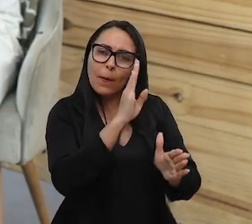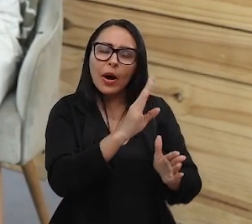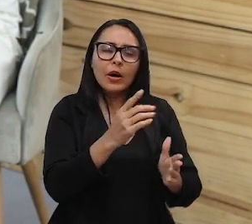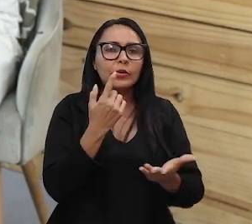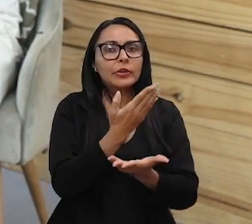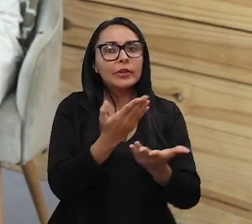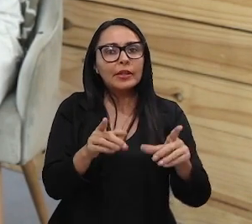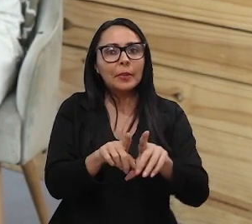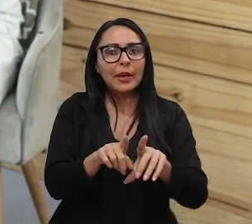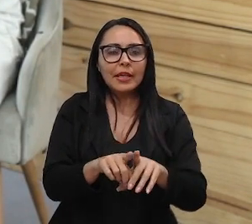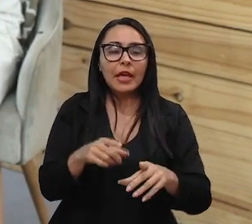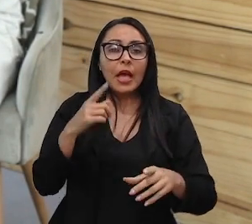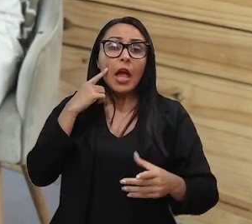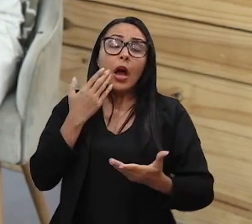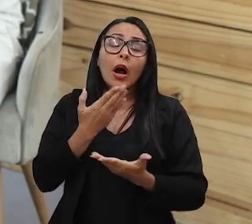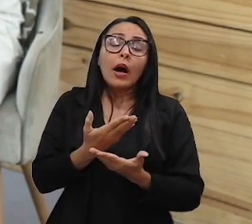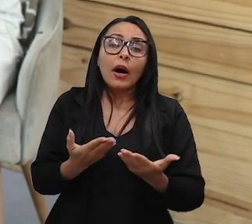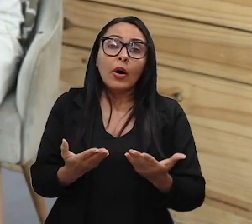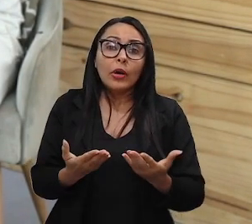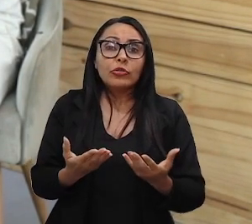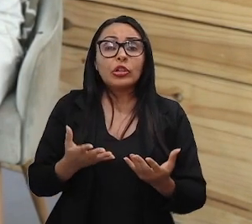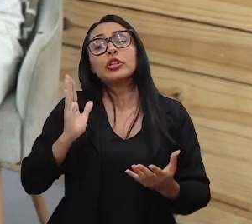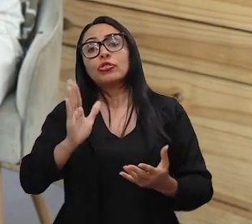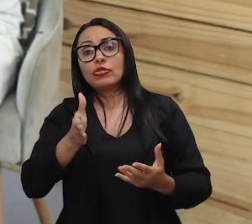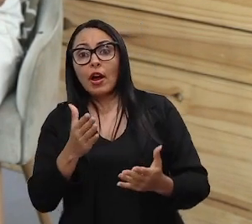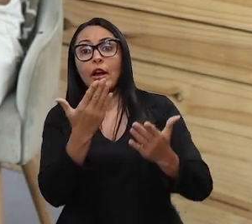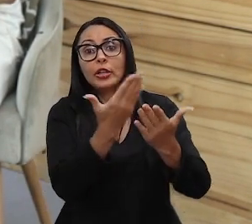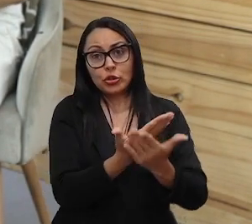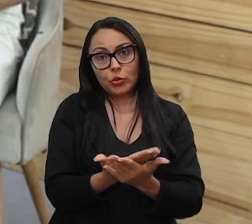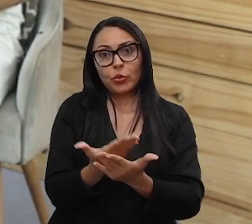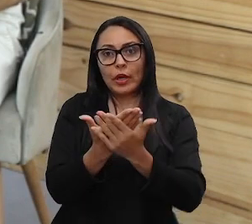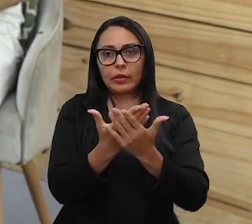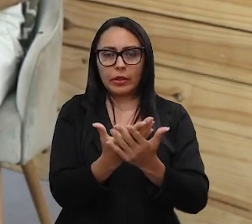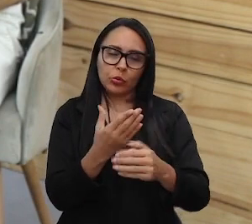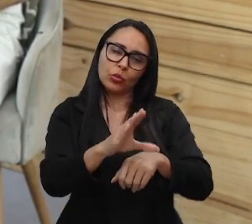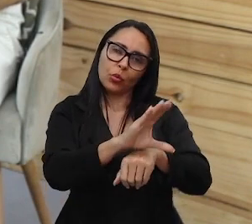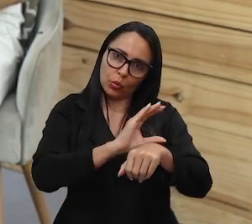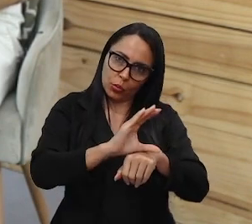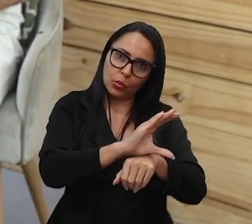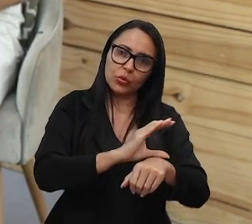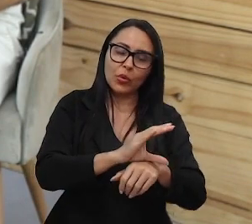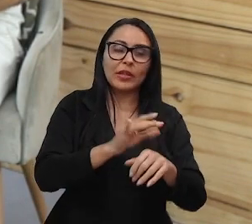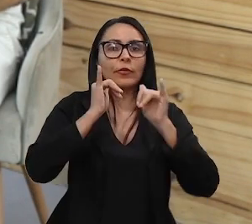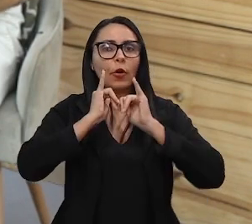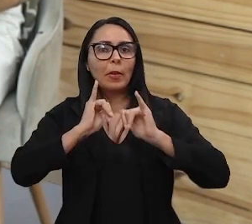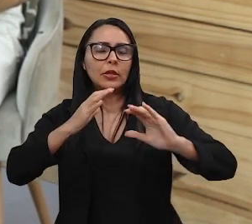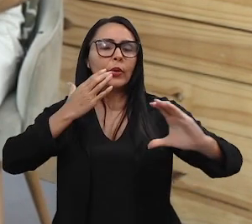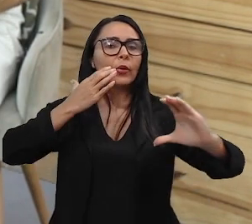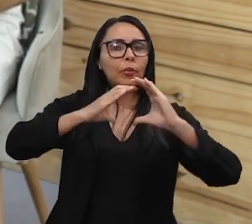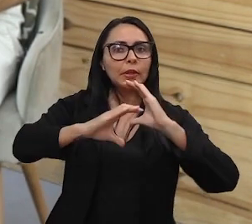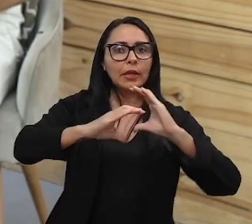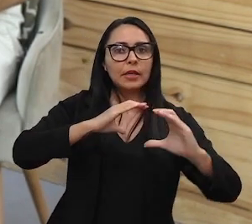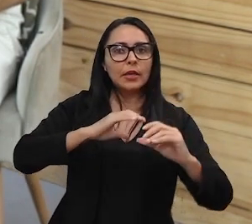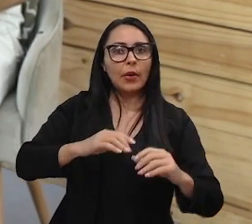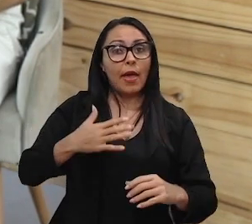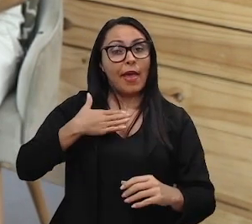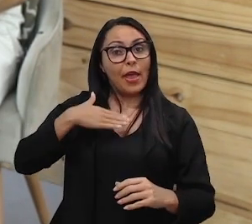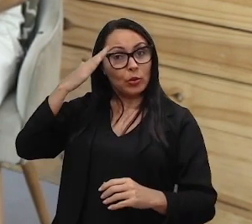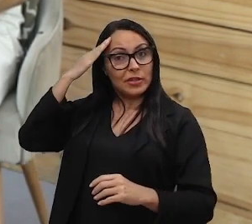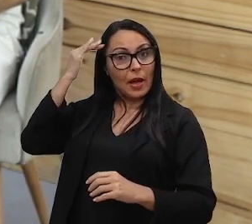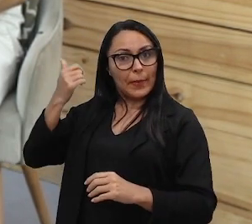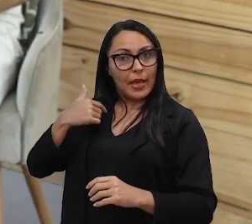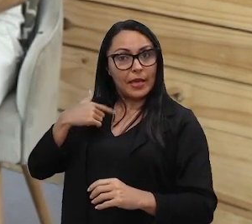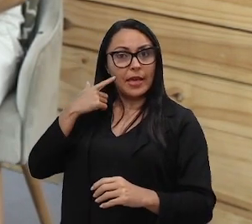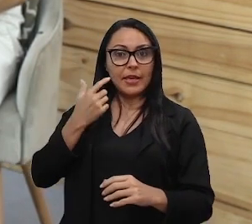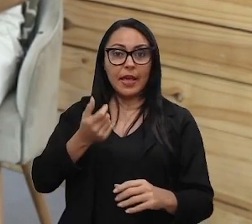relevante? E algo que a gente já estuda dentro da biblioteconomia e dentro da área de informação e comunicação, que é eu saber quem é o meu